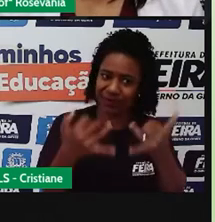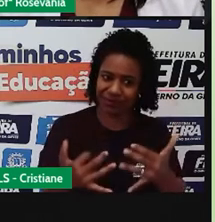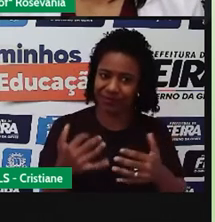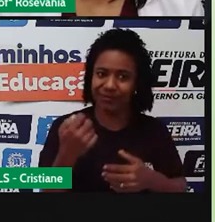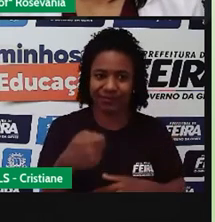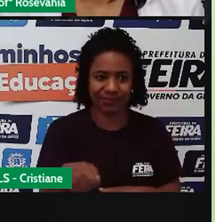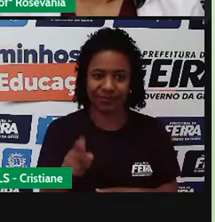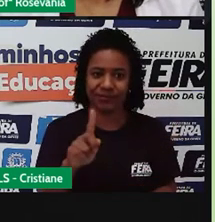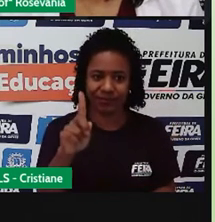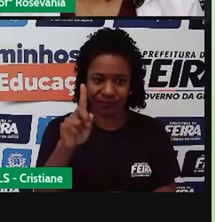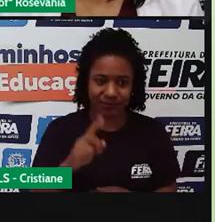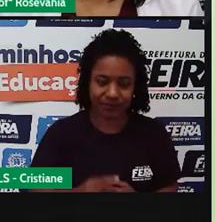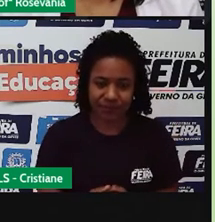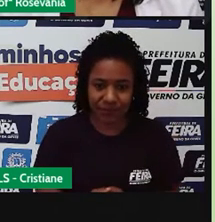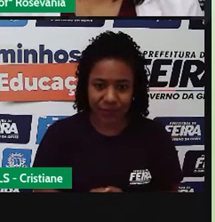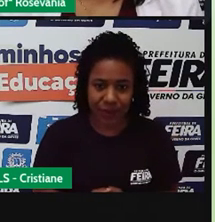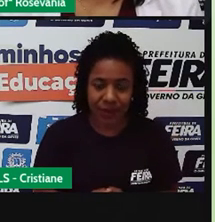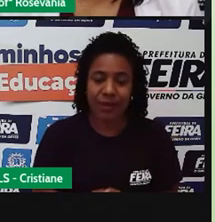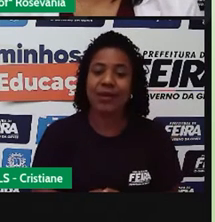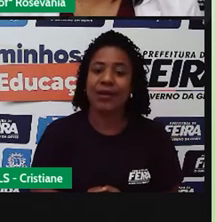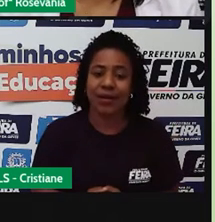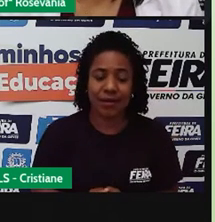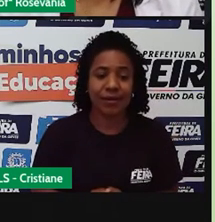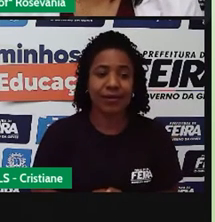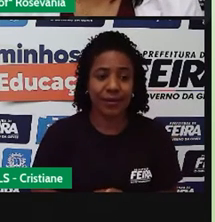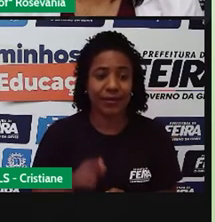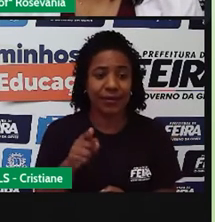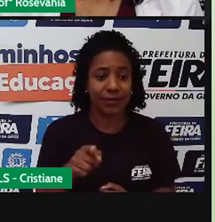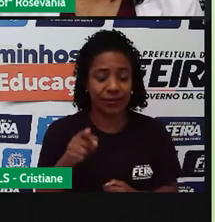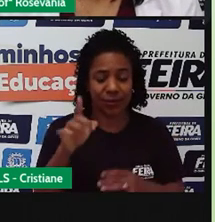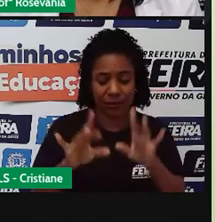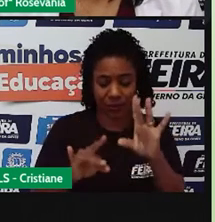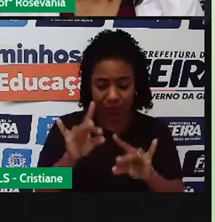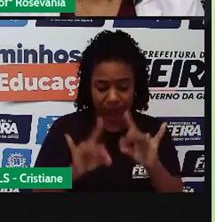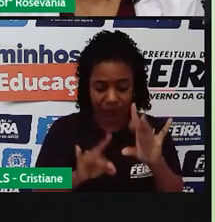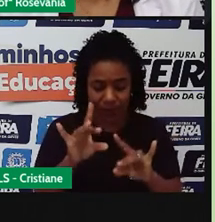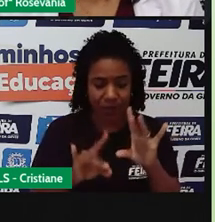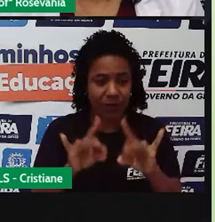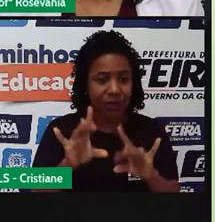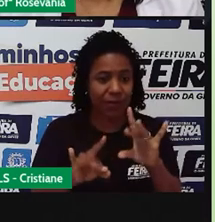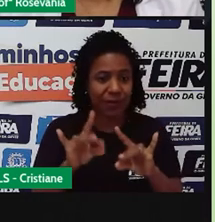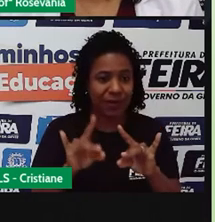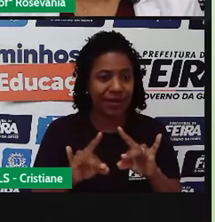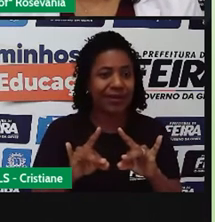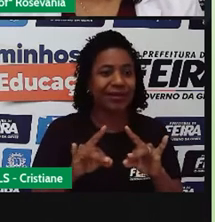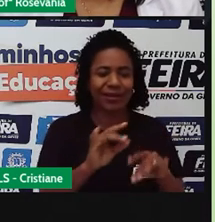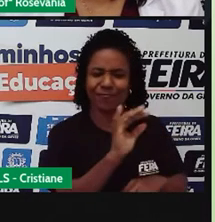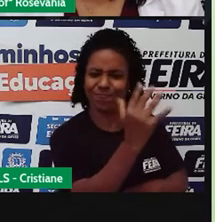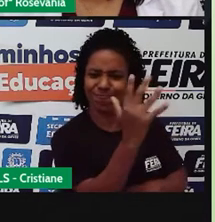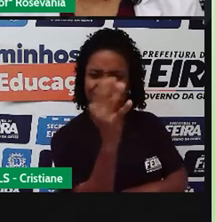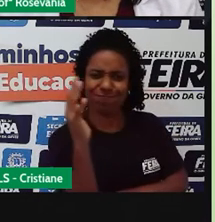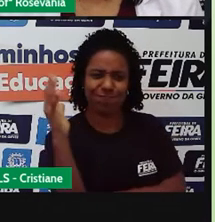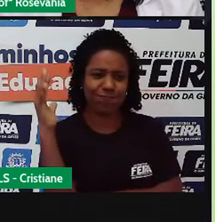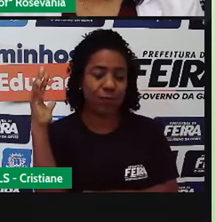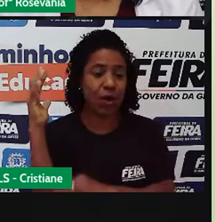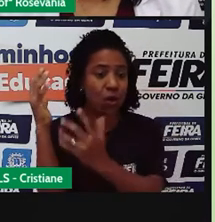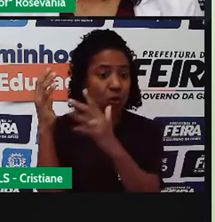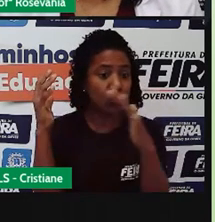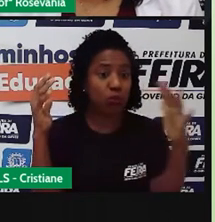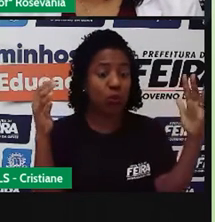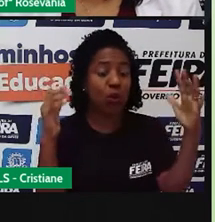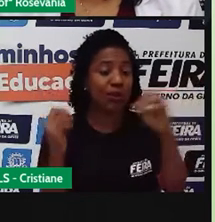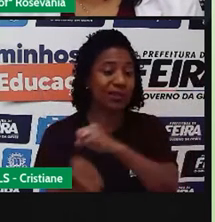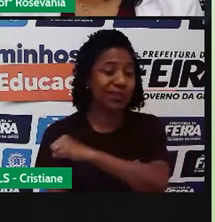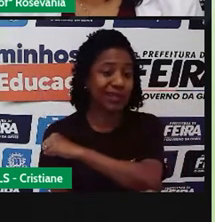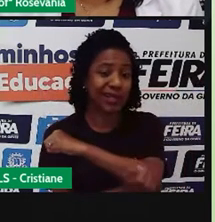o mangue é uma espécie de árvore que tem o manguezal como habitat natural, é importante falar que a vegetação do manguezal varia